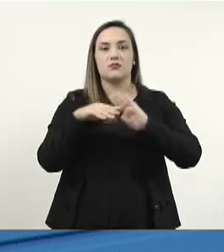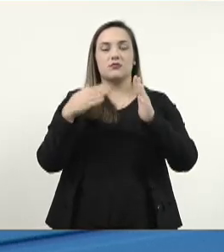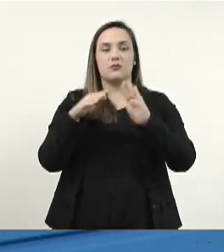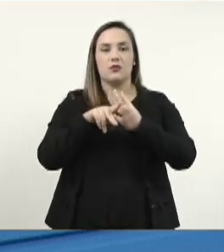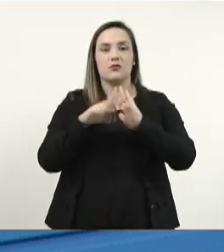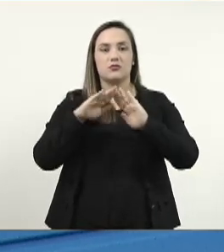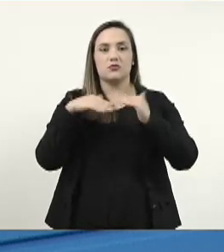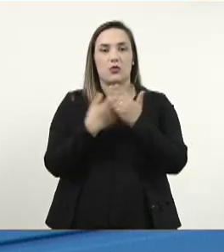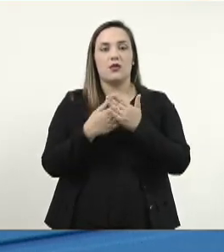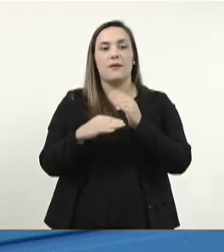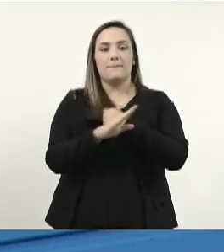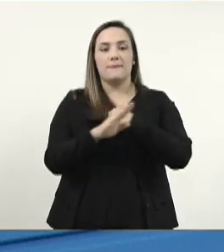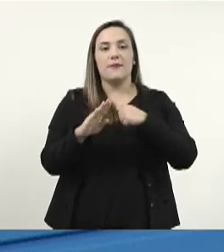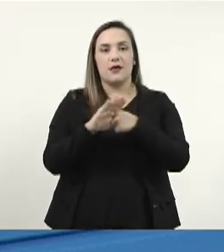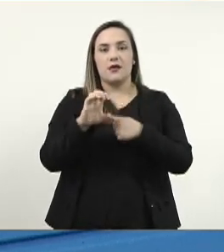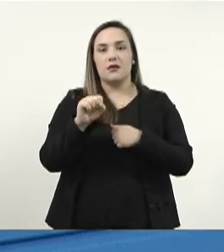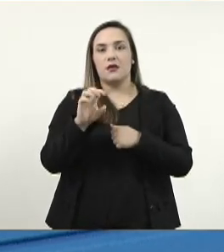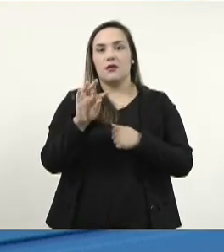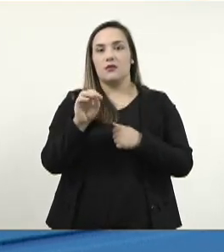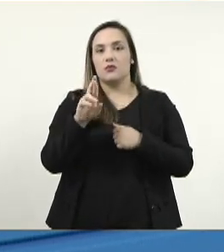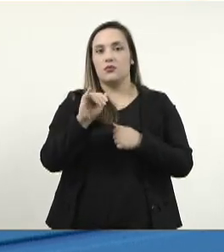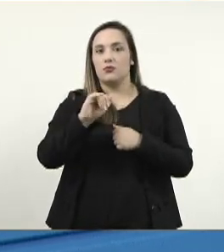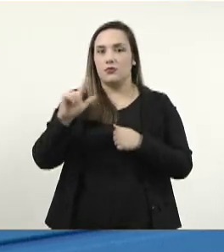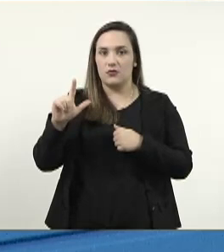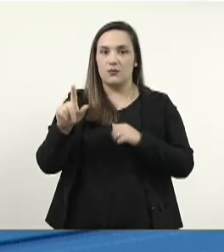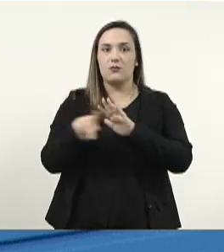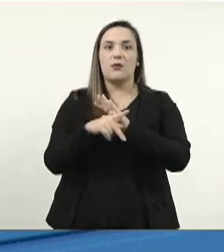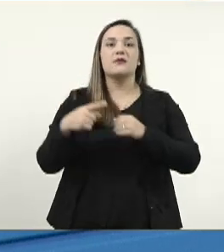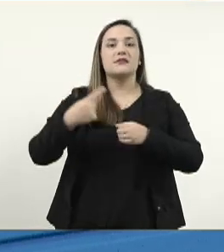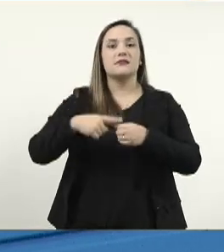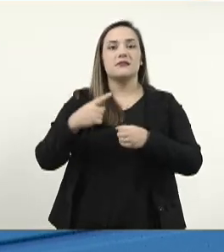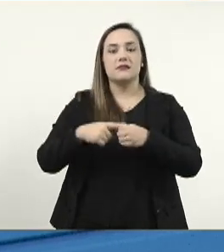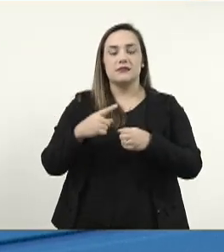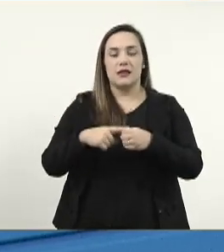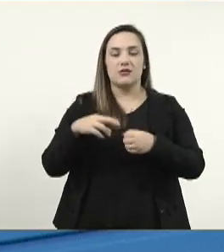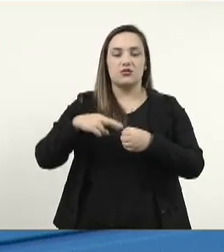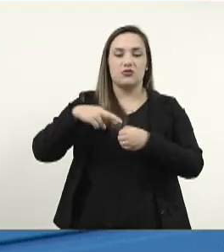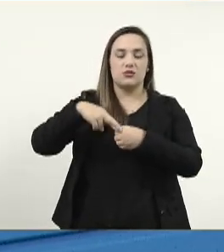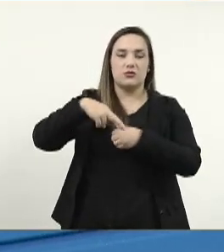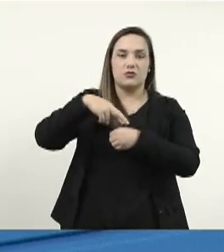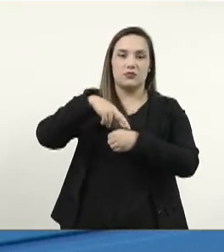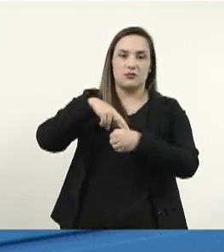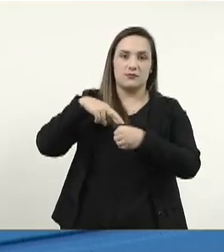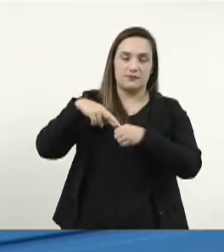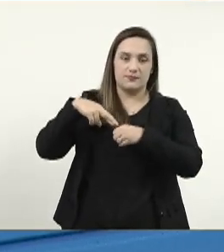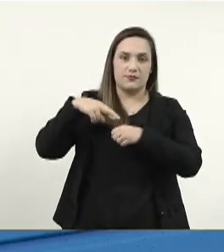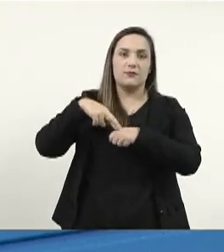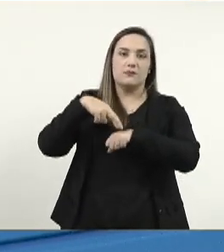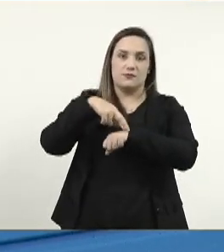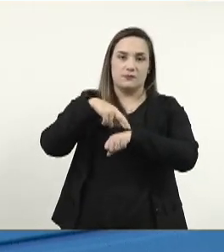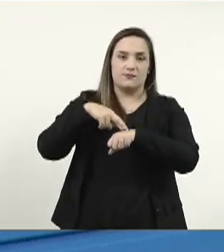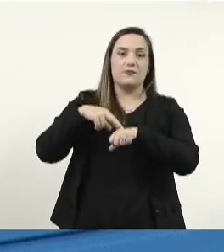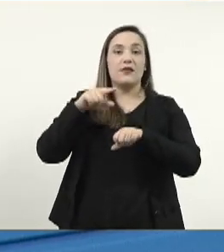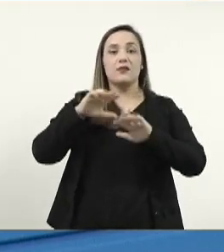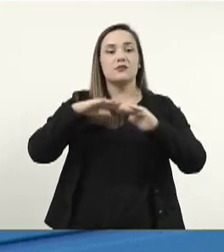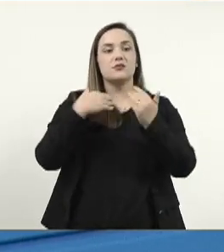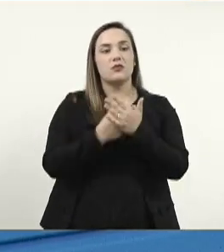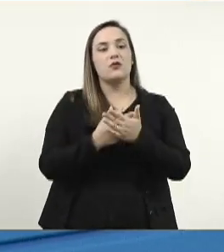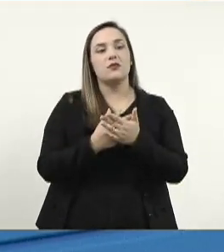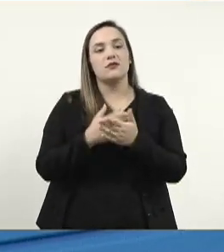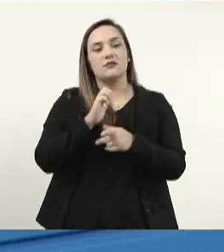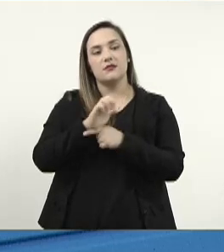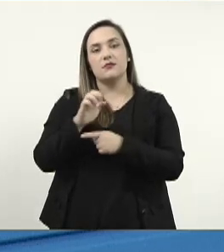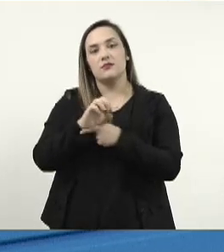Estoril, no município de Ribas do Rio Pardo. Artigo 1º fica denominada de escola estadual